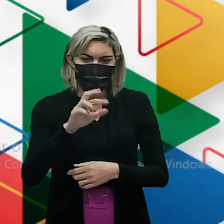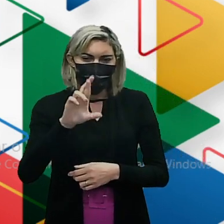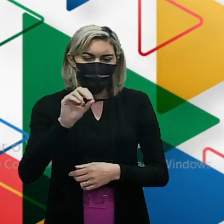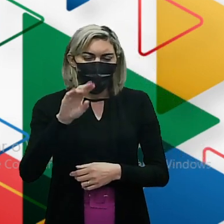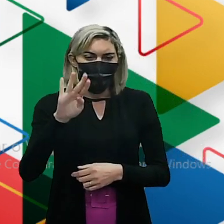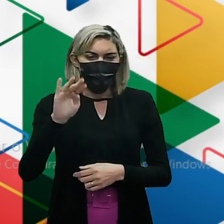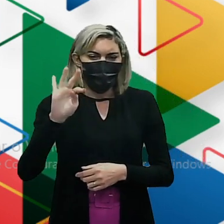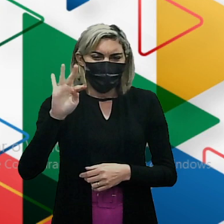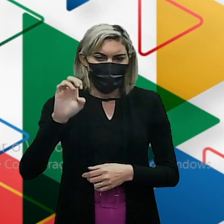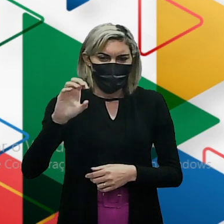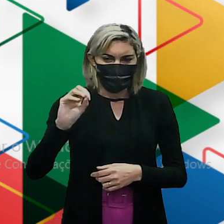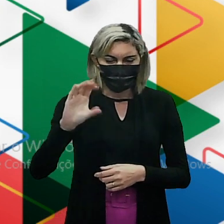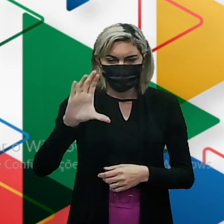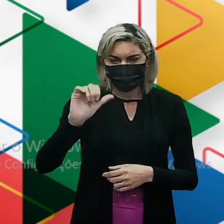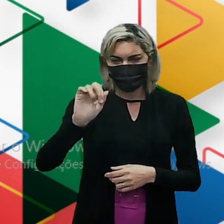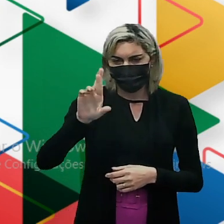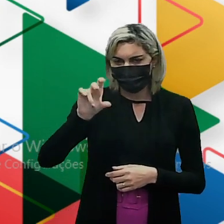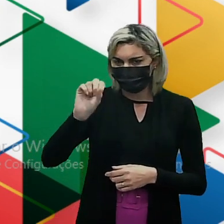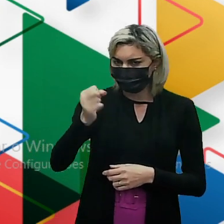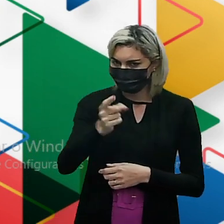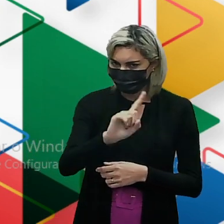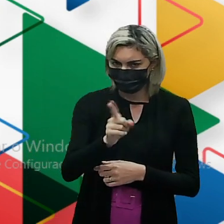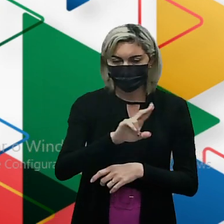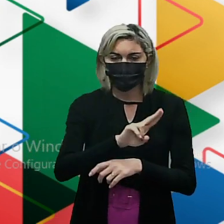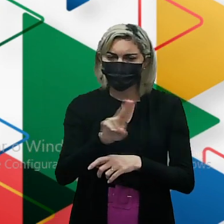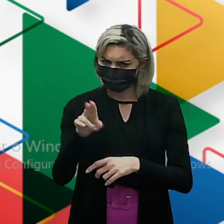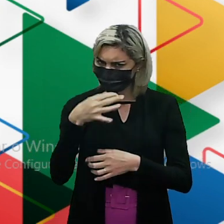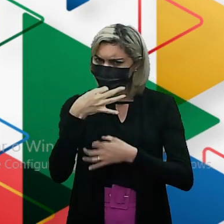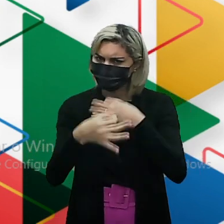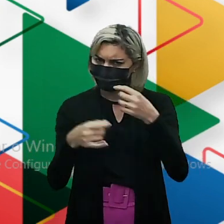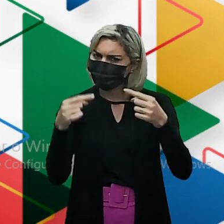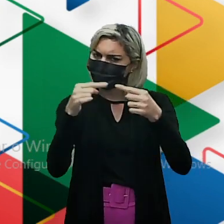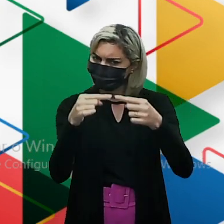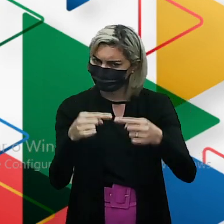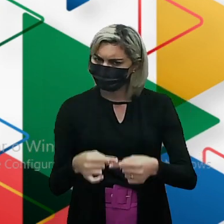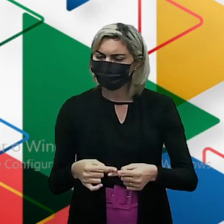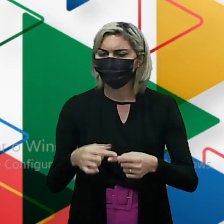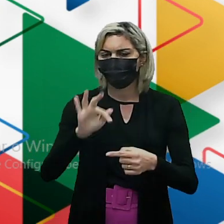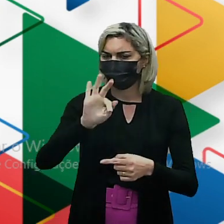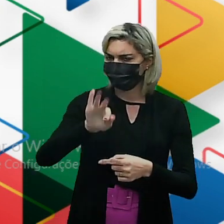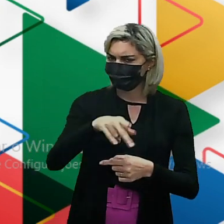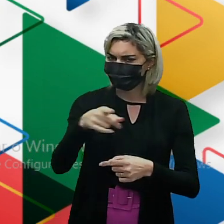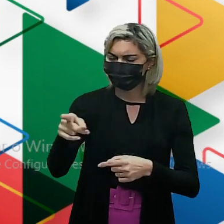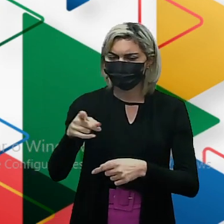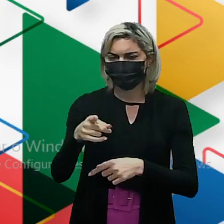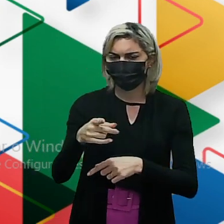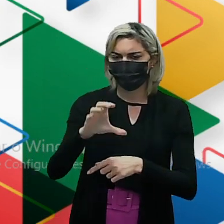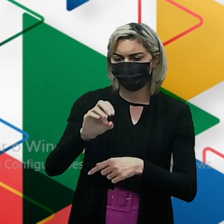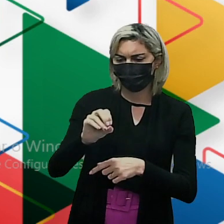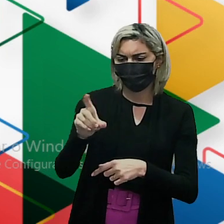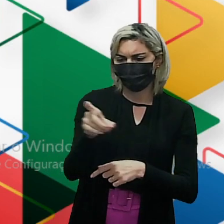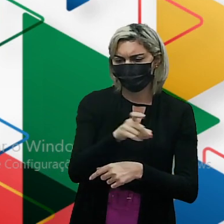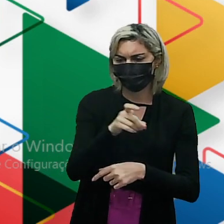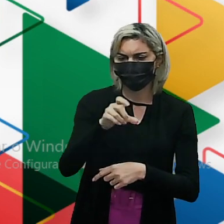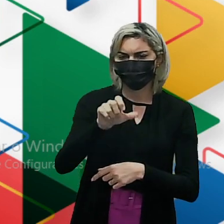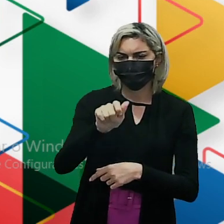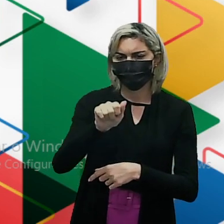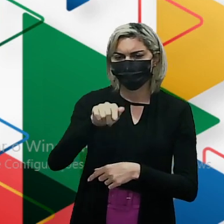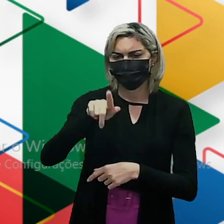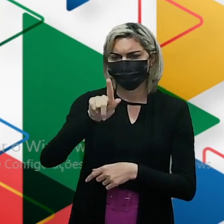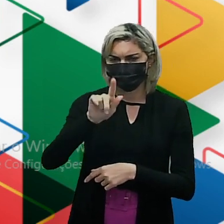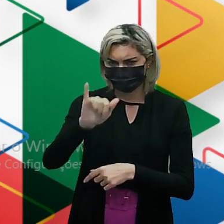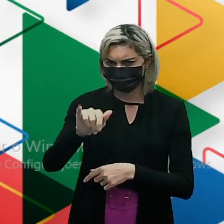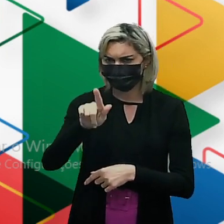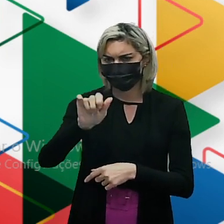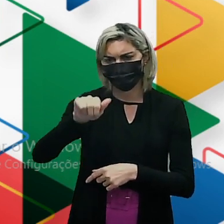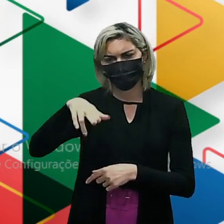O nome não é sugestivo? Funções oxigenadas Oxigenadas Não é sugestivo? Qual